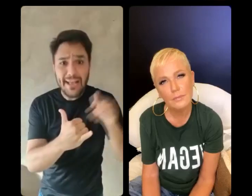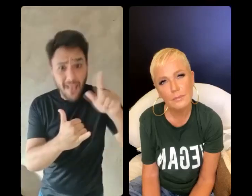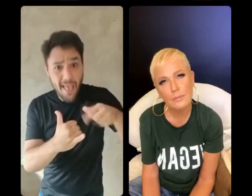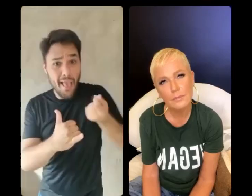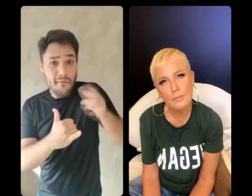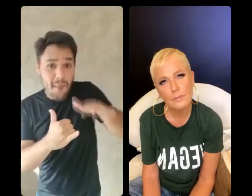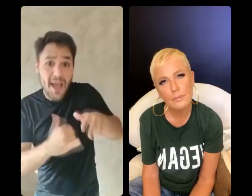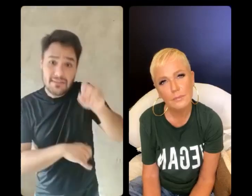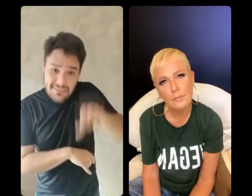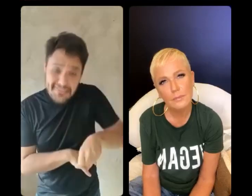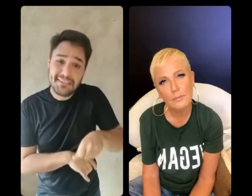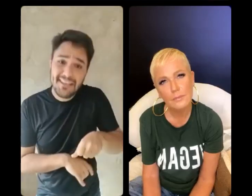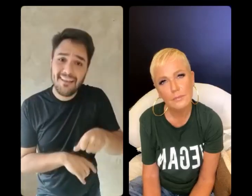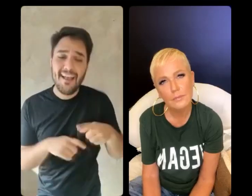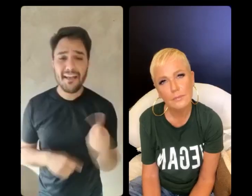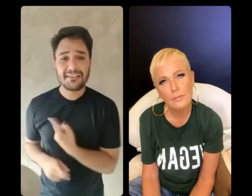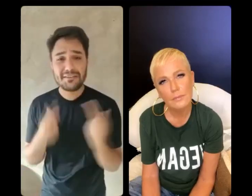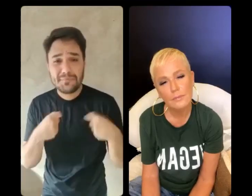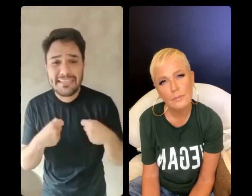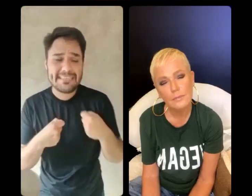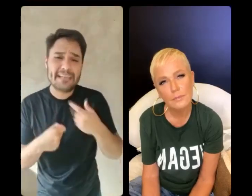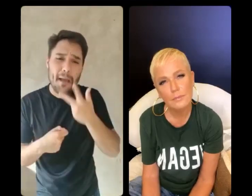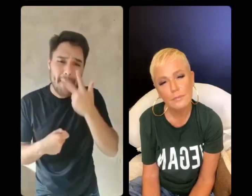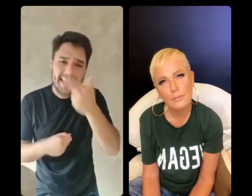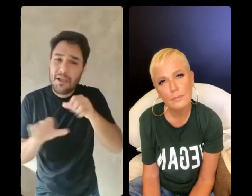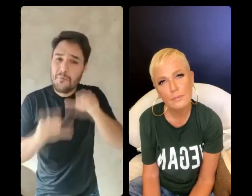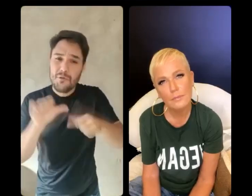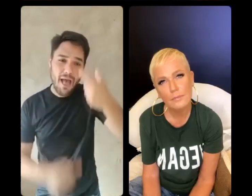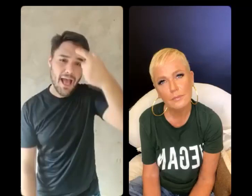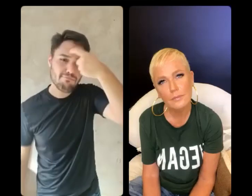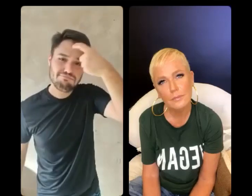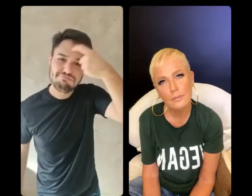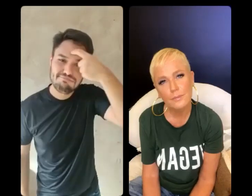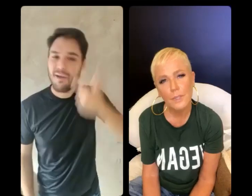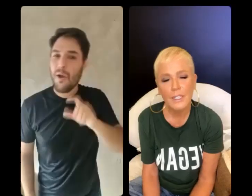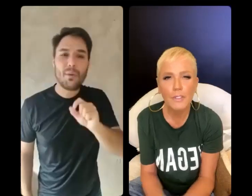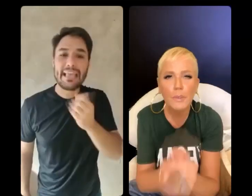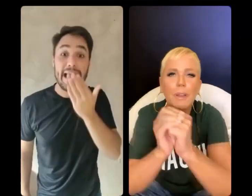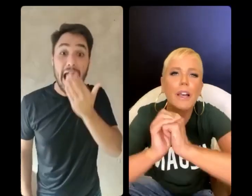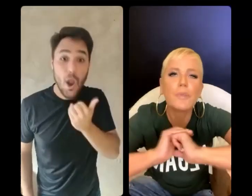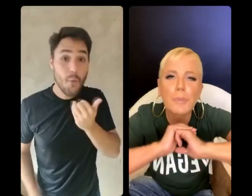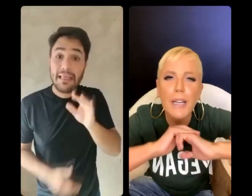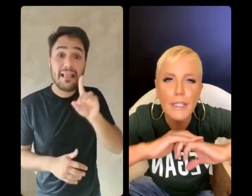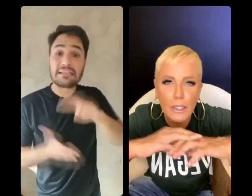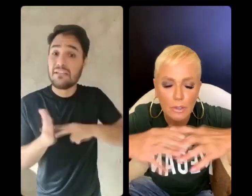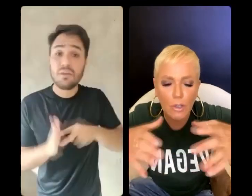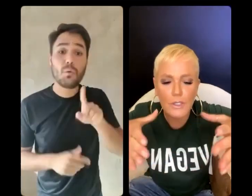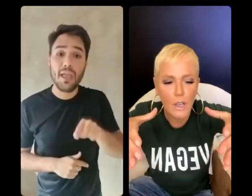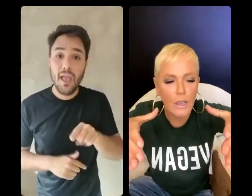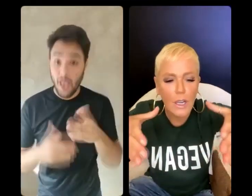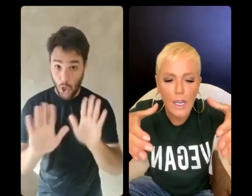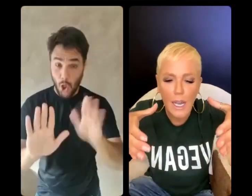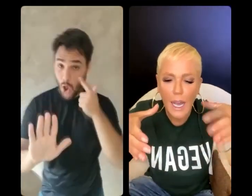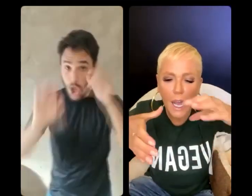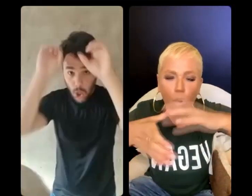Acho que é necessário uma reconstrução no entendimento do que é um alimento. O que é um alimento? Então, vamos explicar, vamos explicar então, Croco. Olha